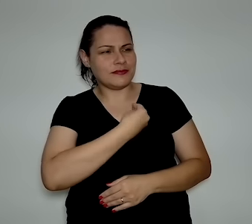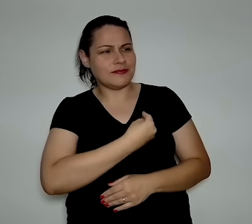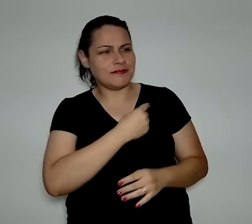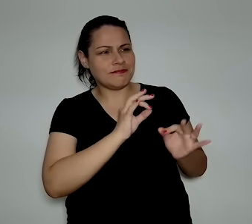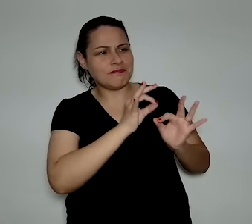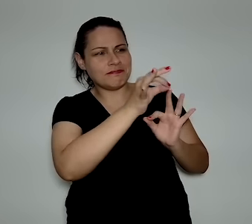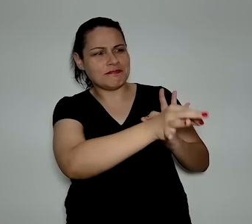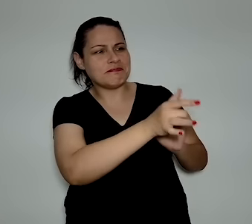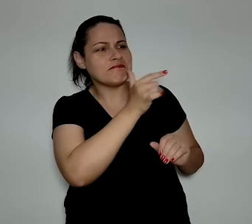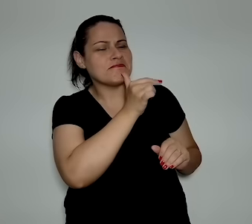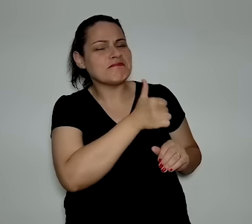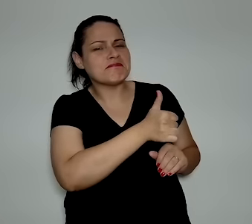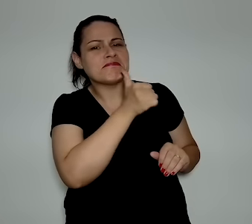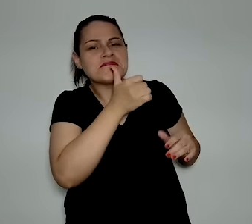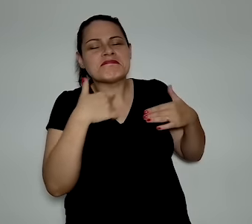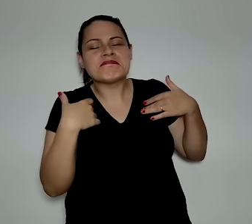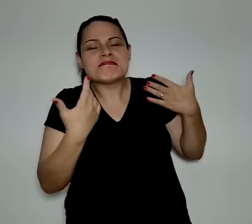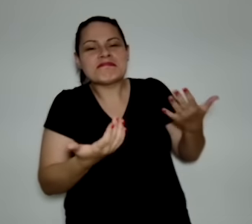tomando uma aguinha.